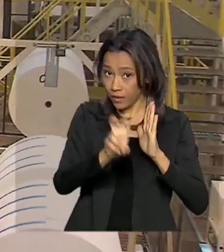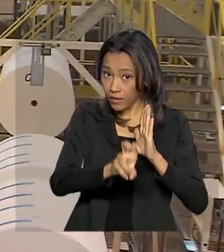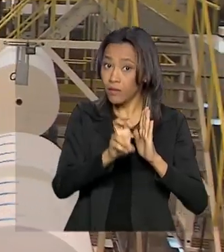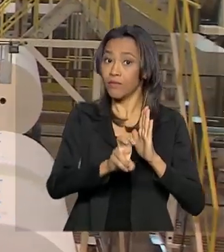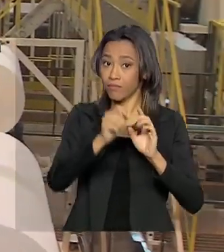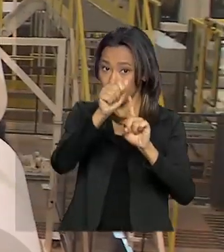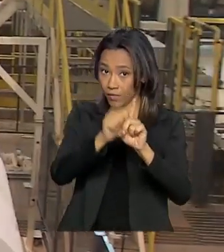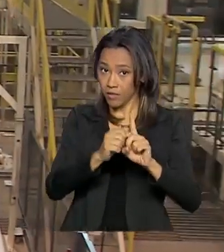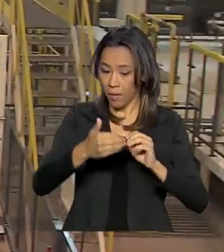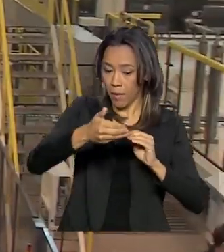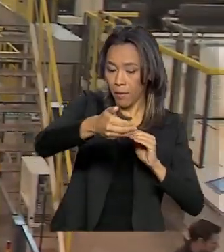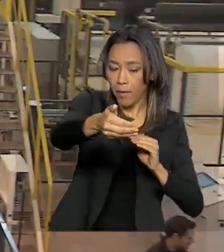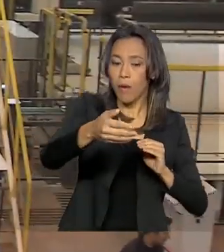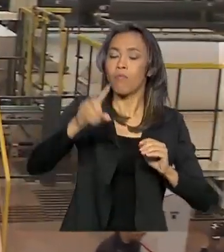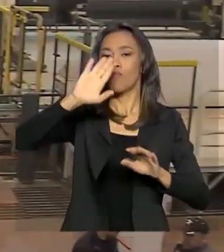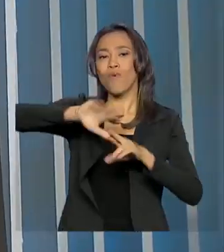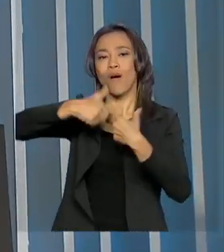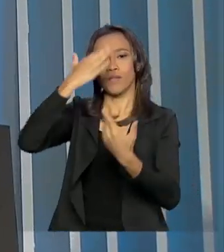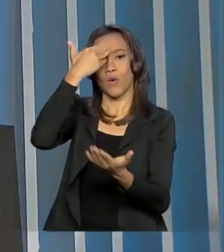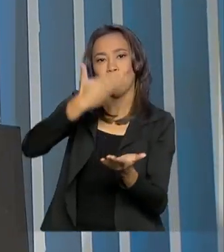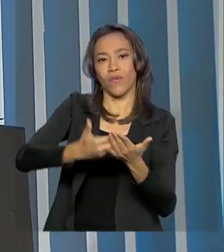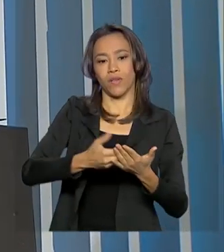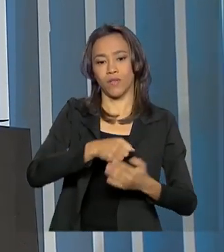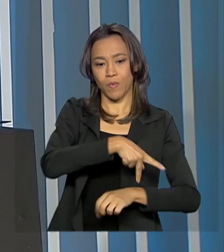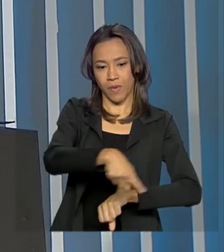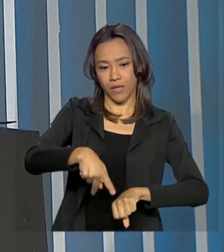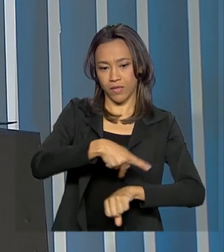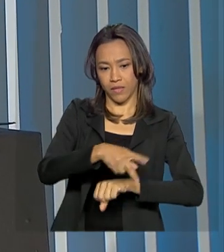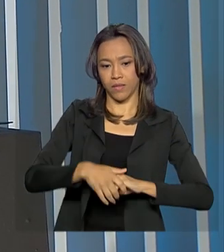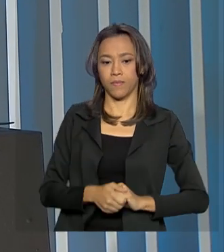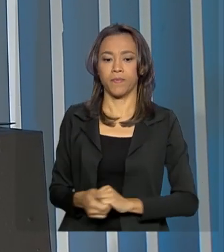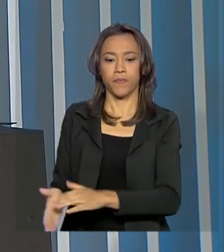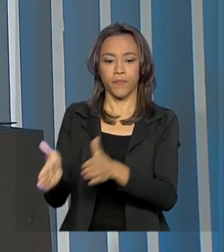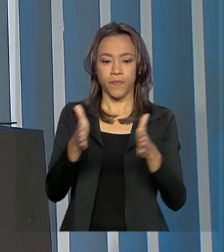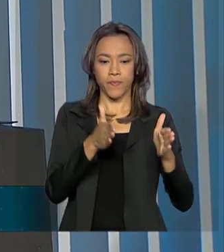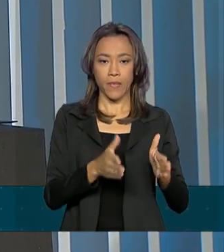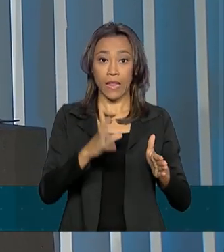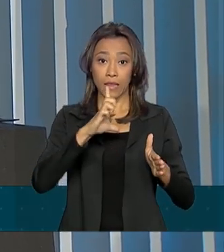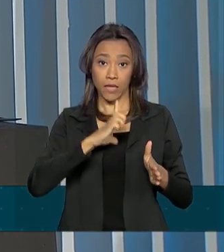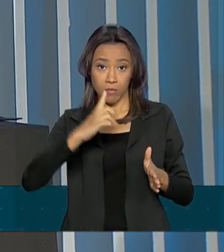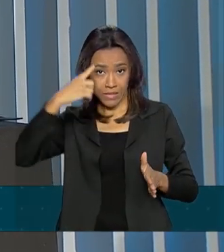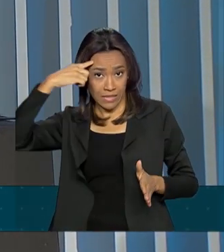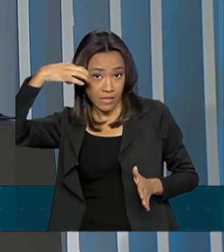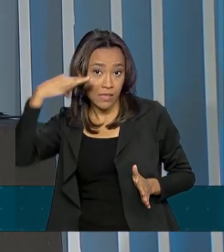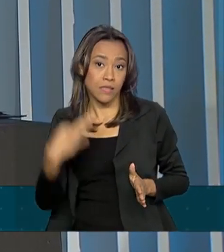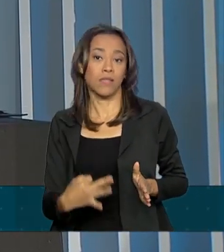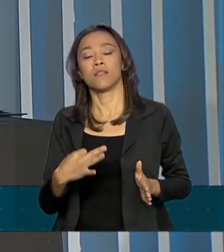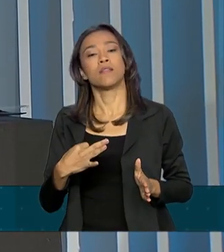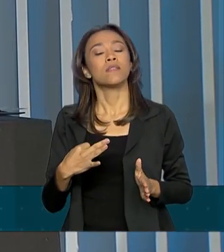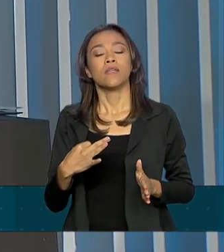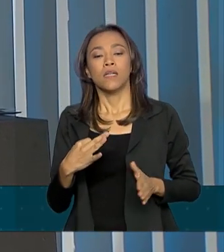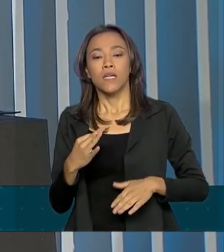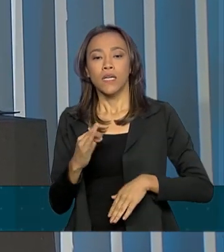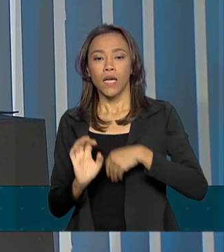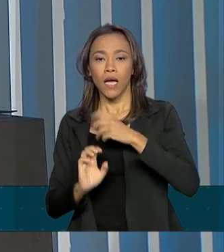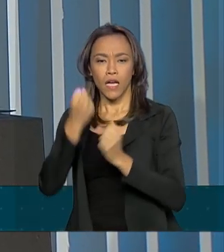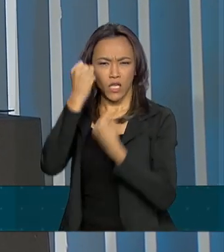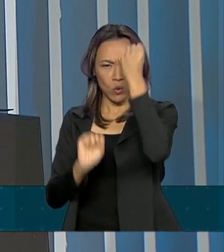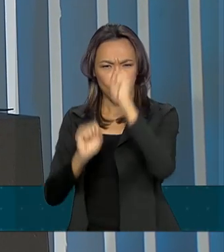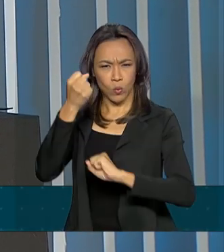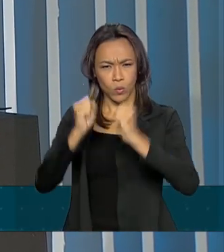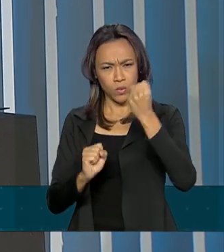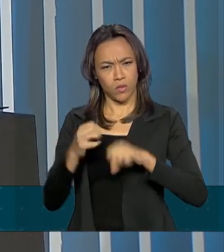o índice de confiança no país. Temos certeza que a indústria brasileira e o país vai